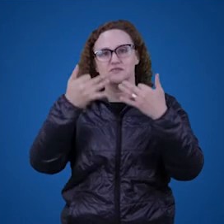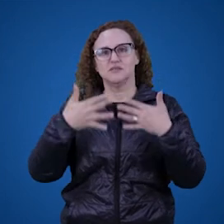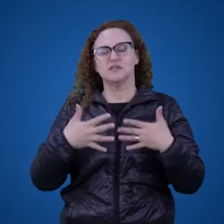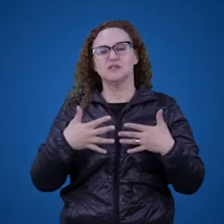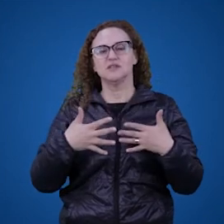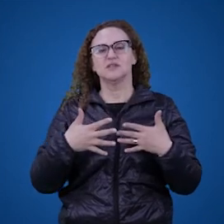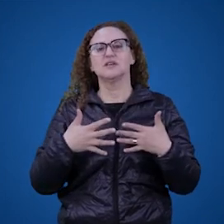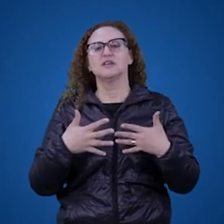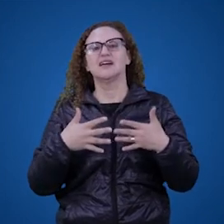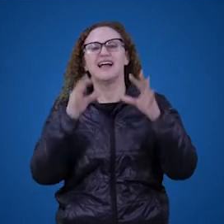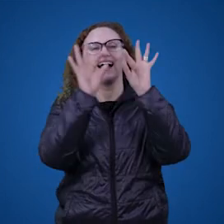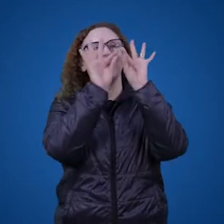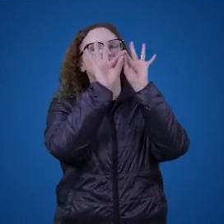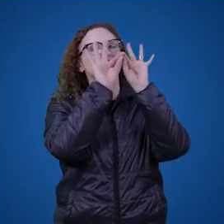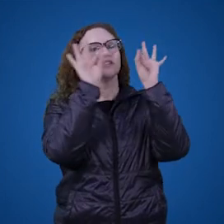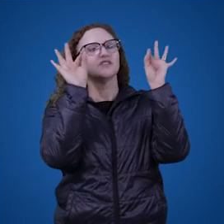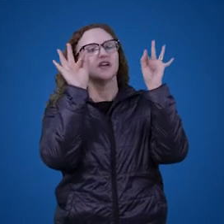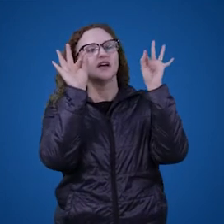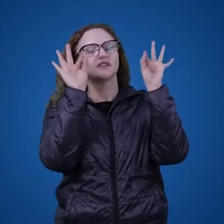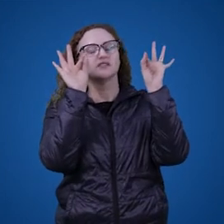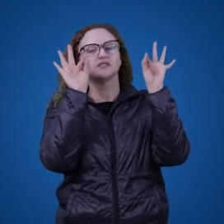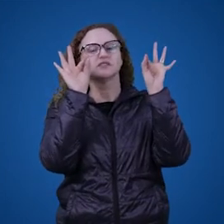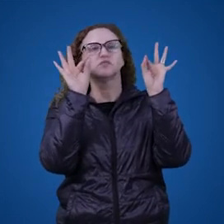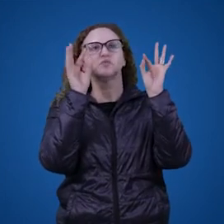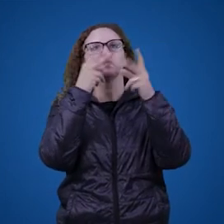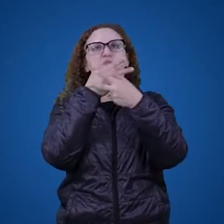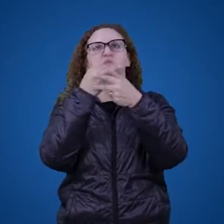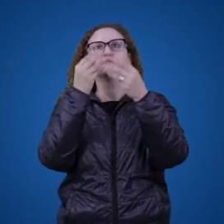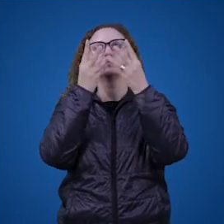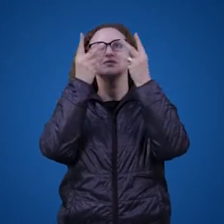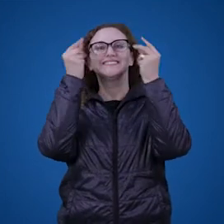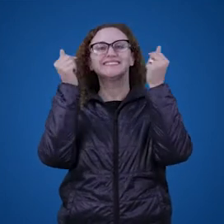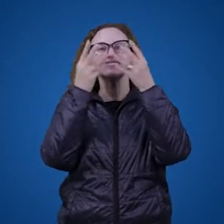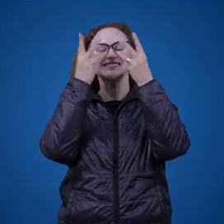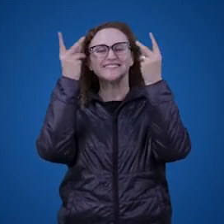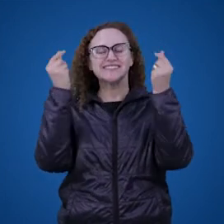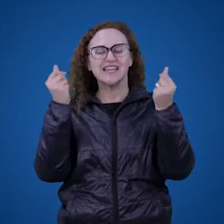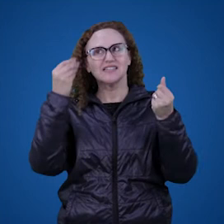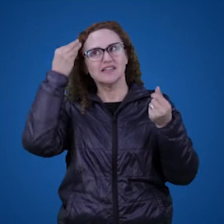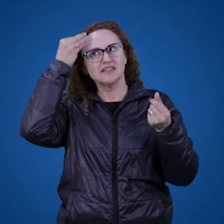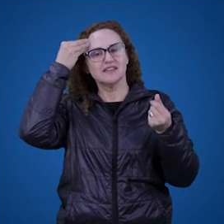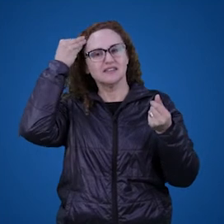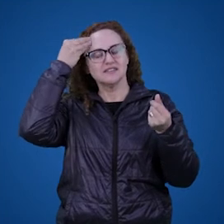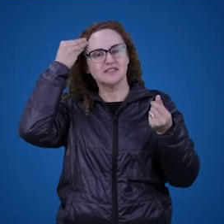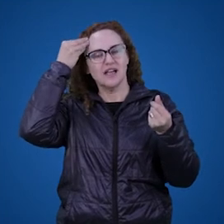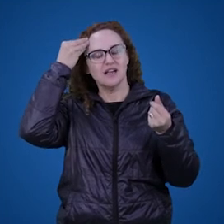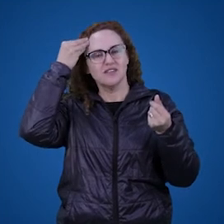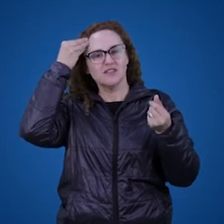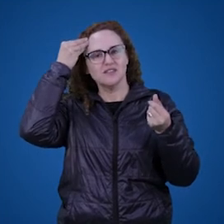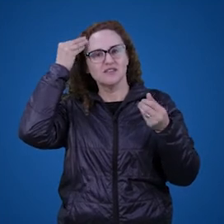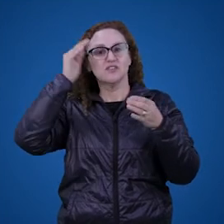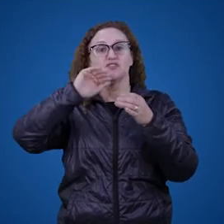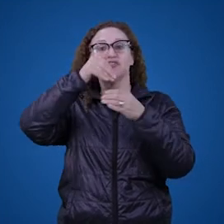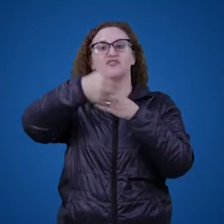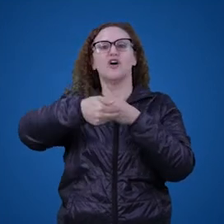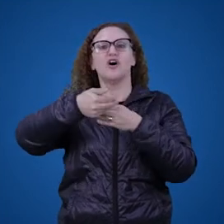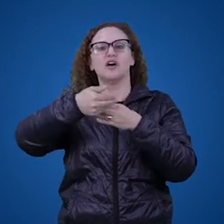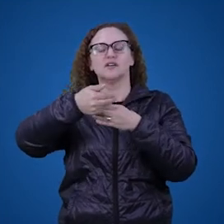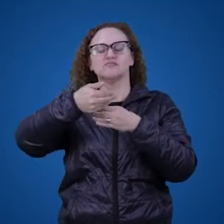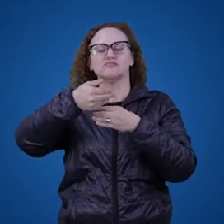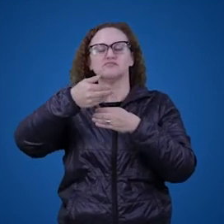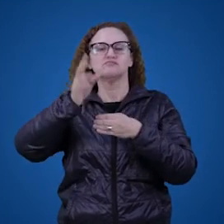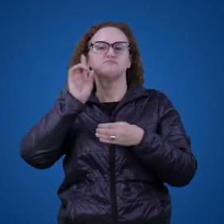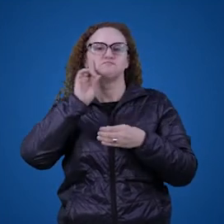eles tratam as frases como entidades abstratas, em formas lógicas analisáveis, fora do nosso